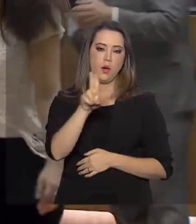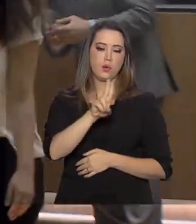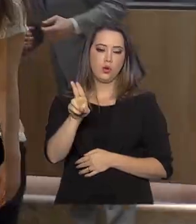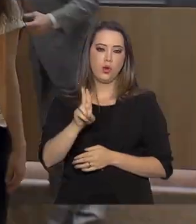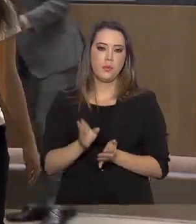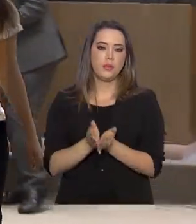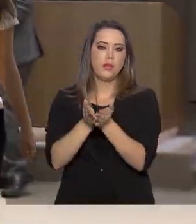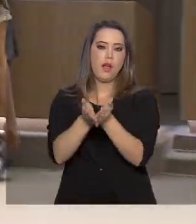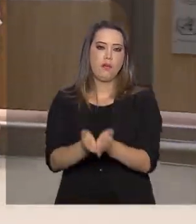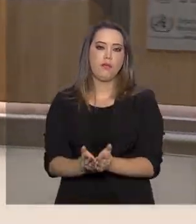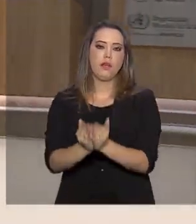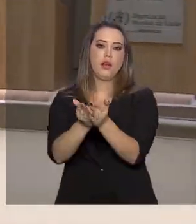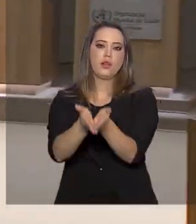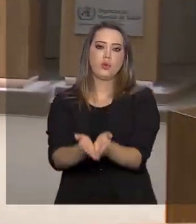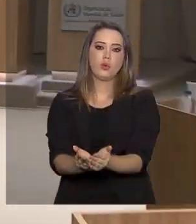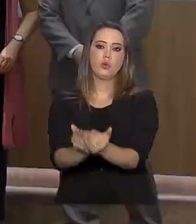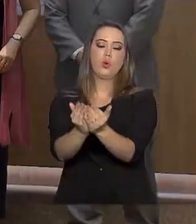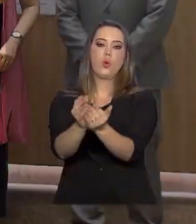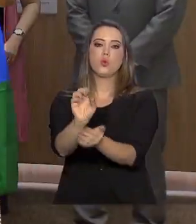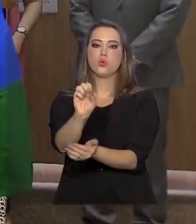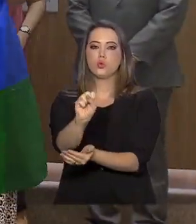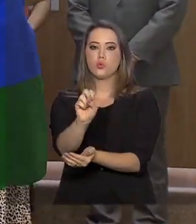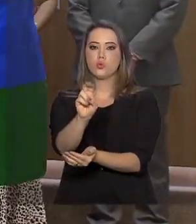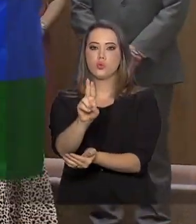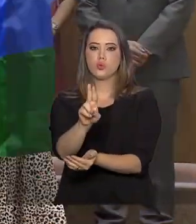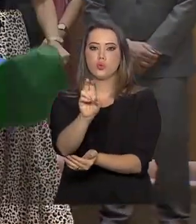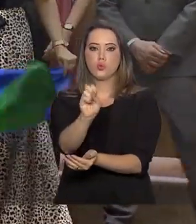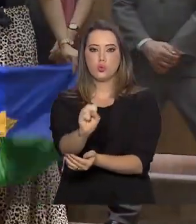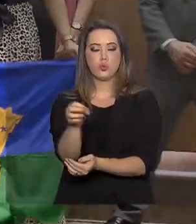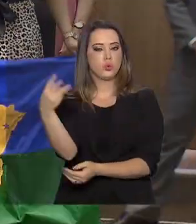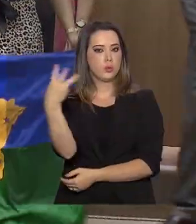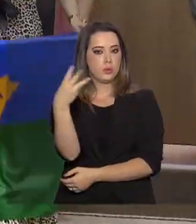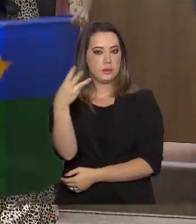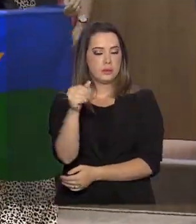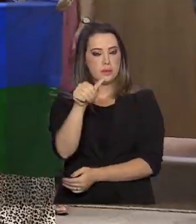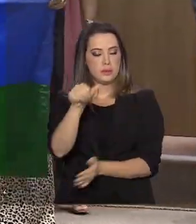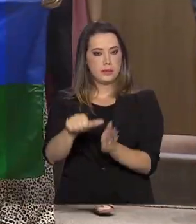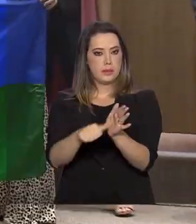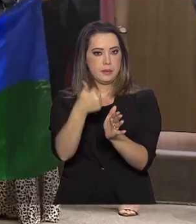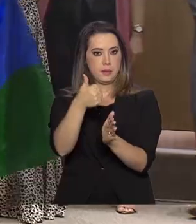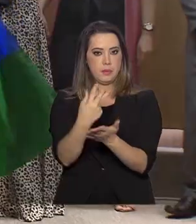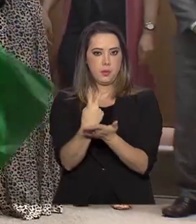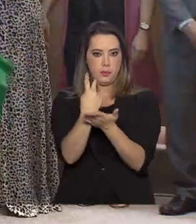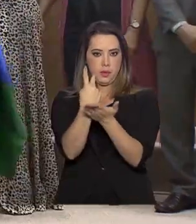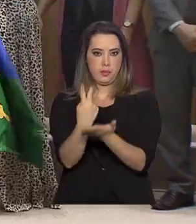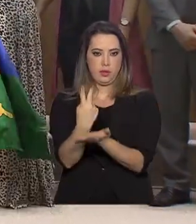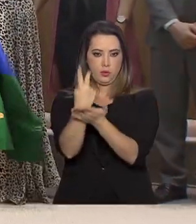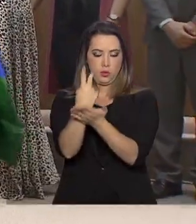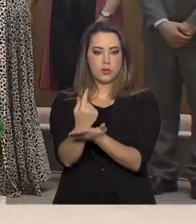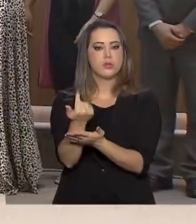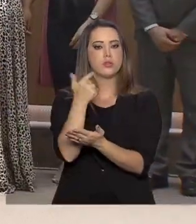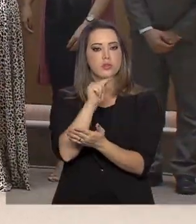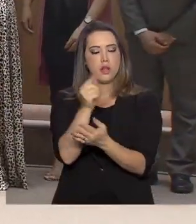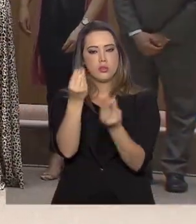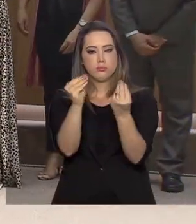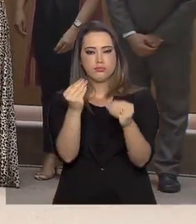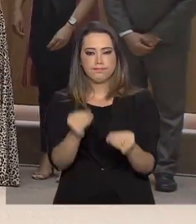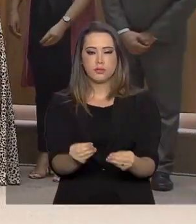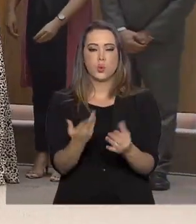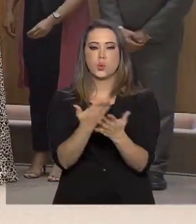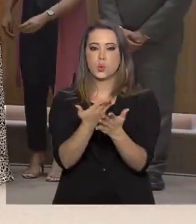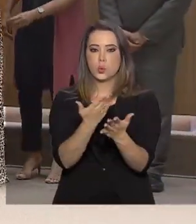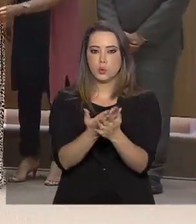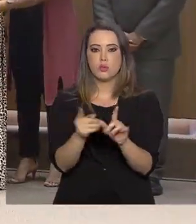primeiros lugares estarão em um livro de estudos de casos na atenção primária. E os vencedores ganharão ainda